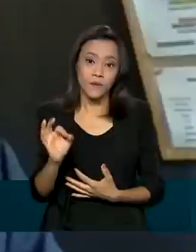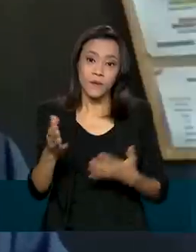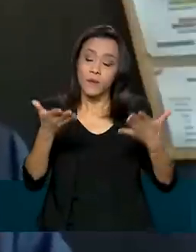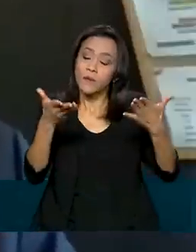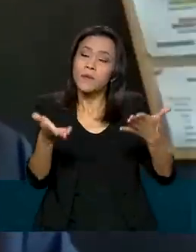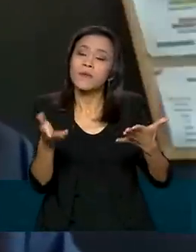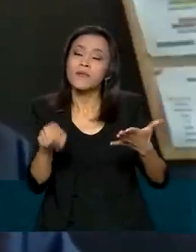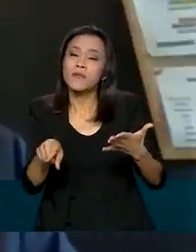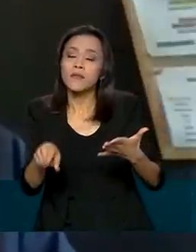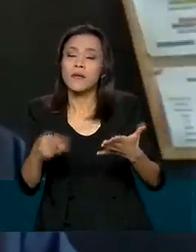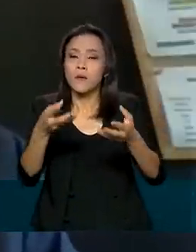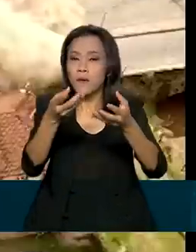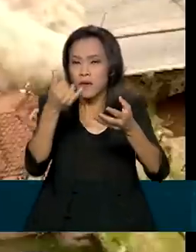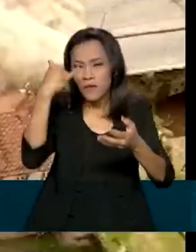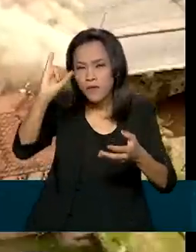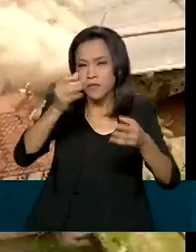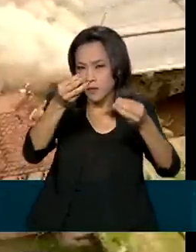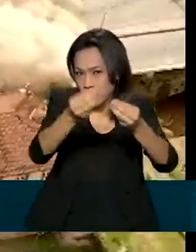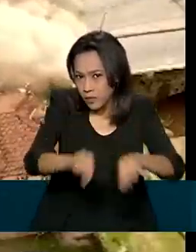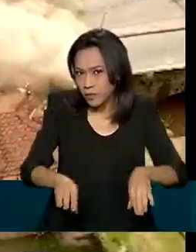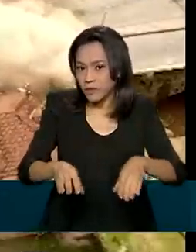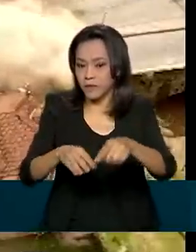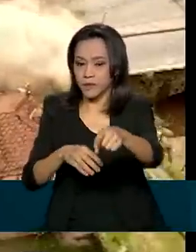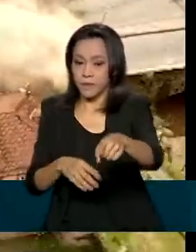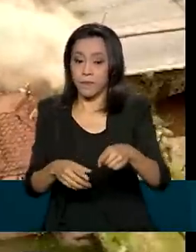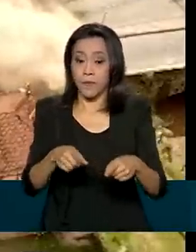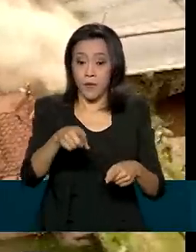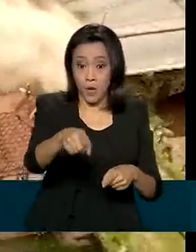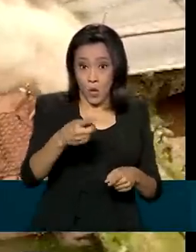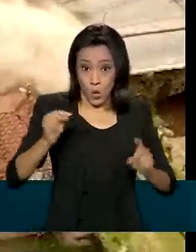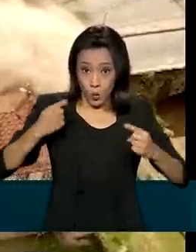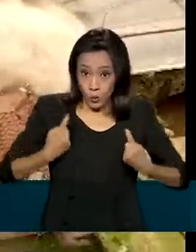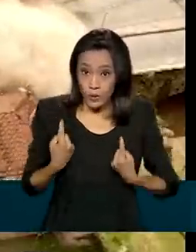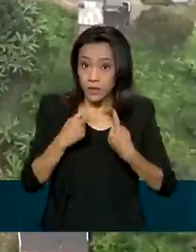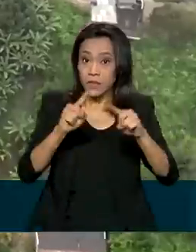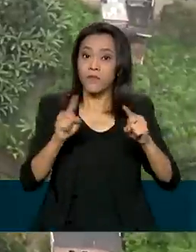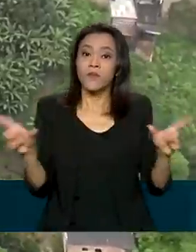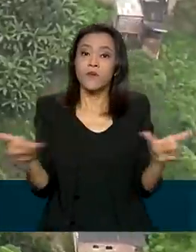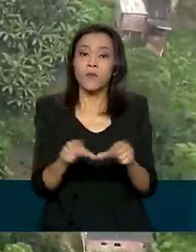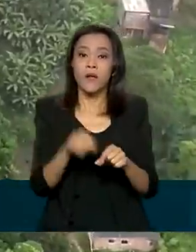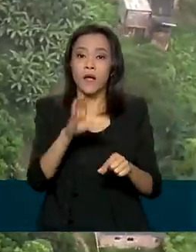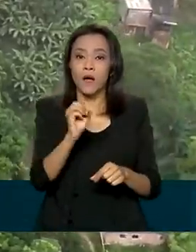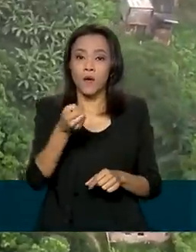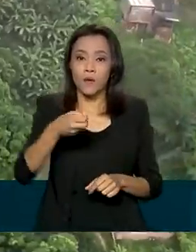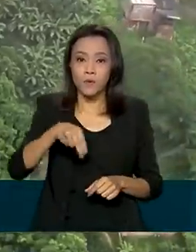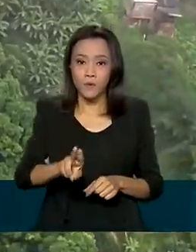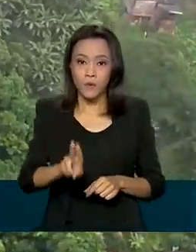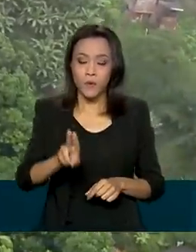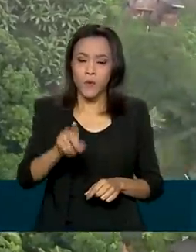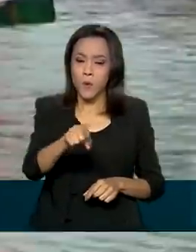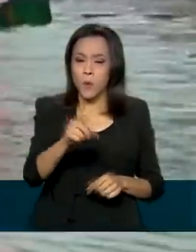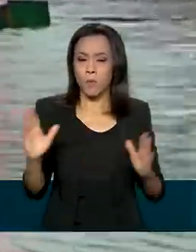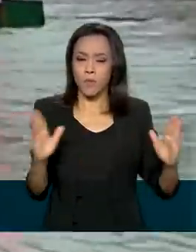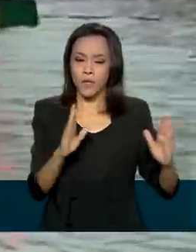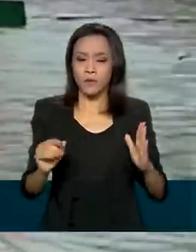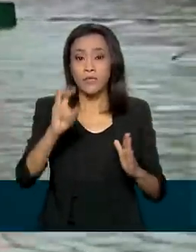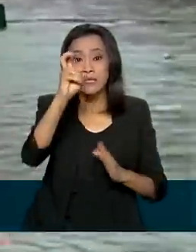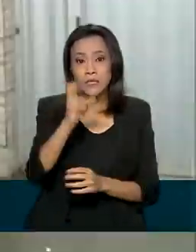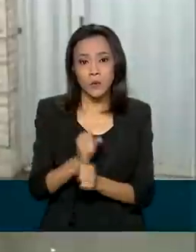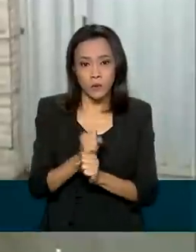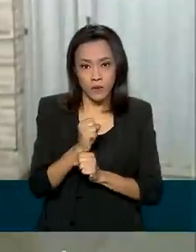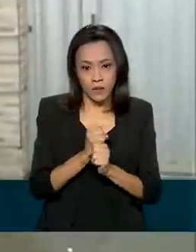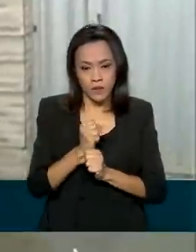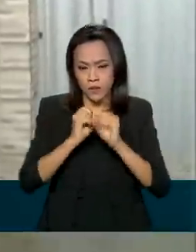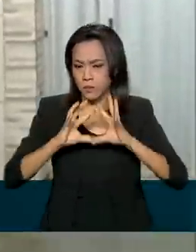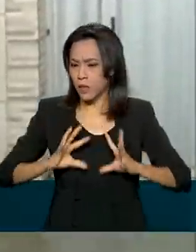ocasionados por um desastre. O desafio lançado pela ONU é a adoção de alertas num prazo de 5 anos para todas